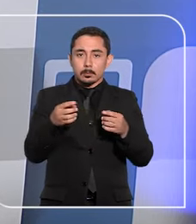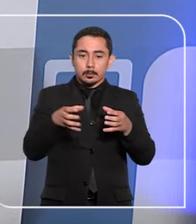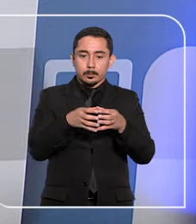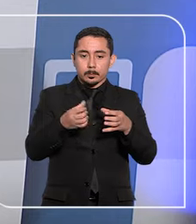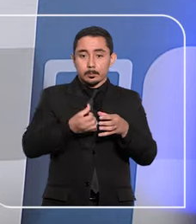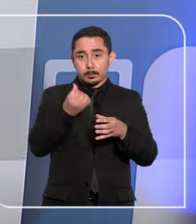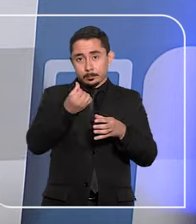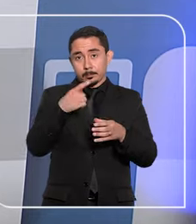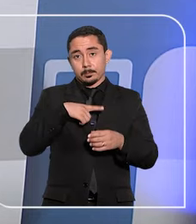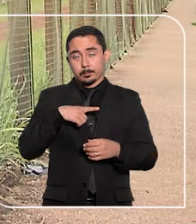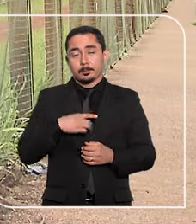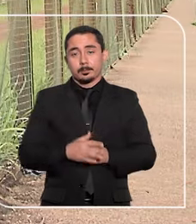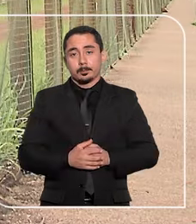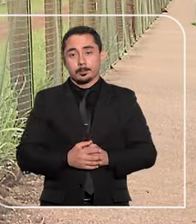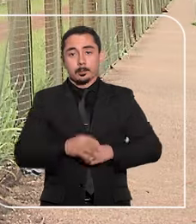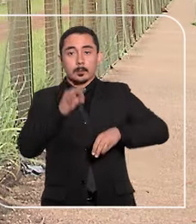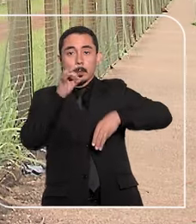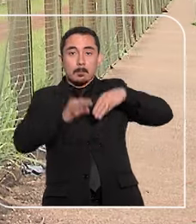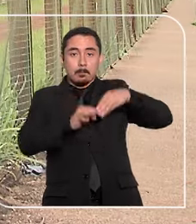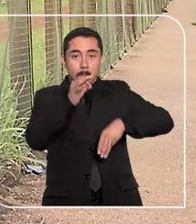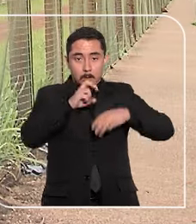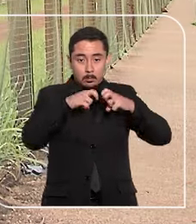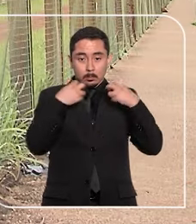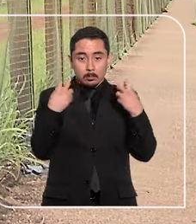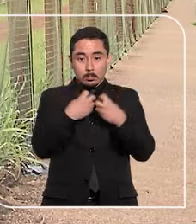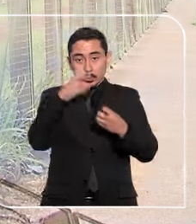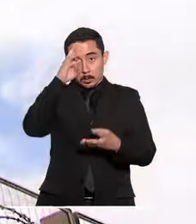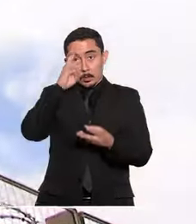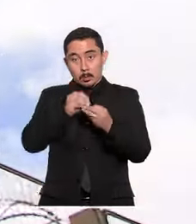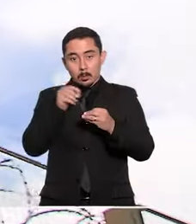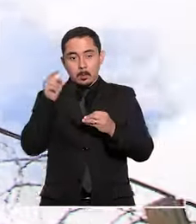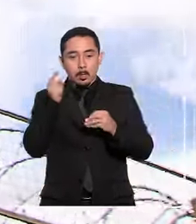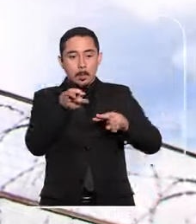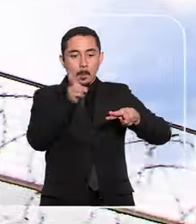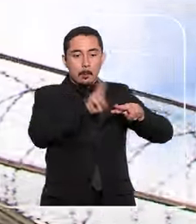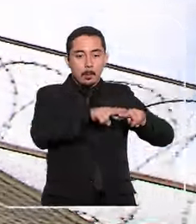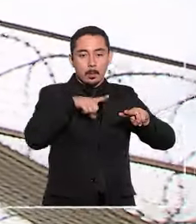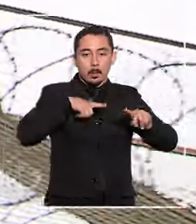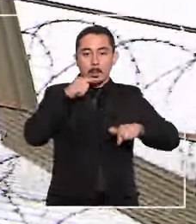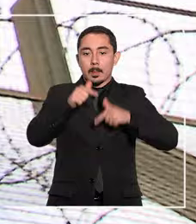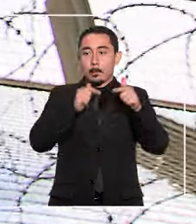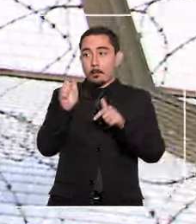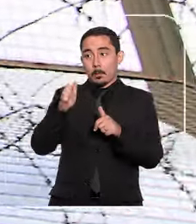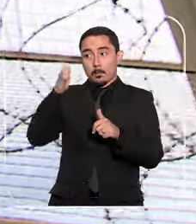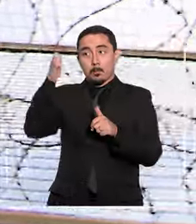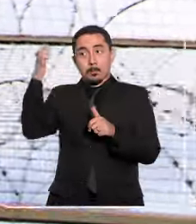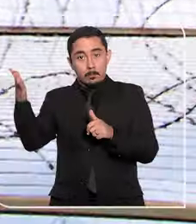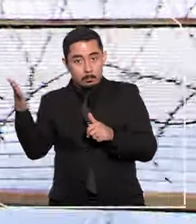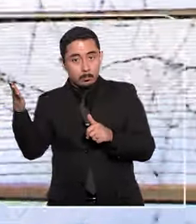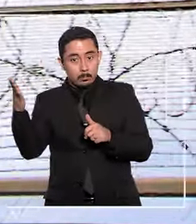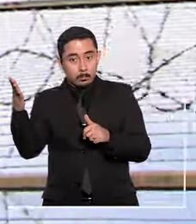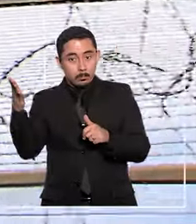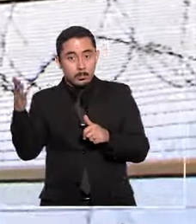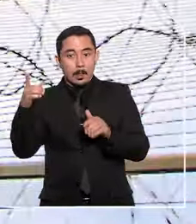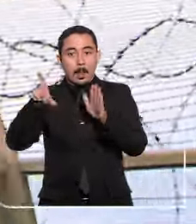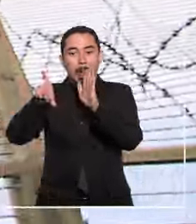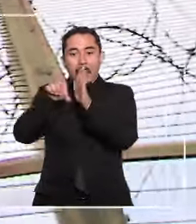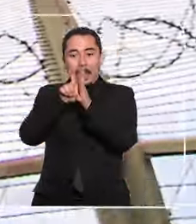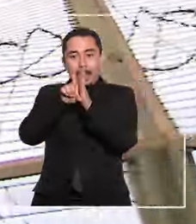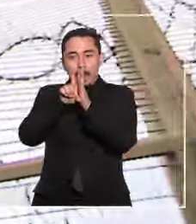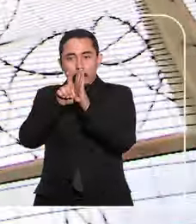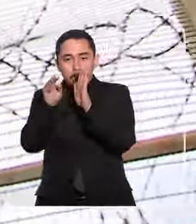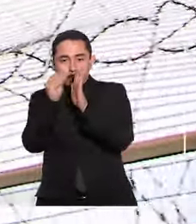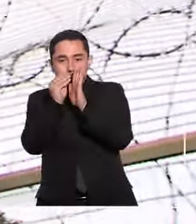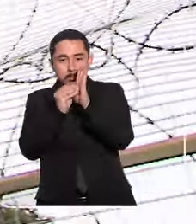6ª Turma. Os ministros do colegiado entenderam que nas situações em que o preso exerce algum tipo de trabalho externo,